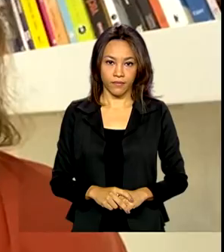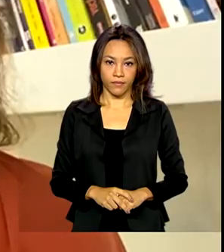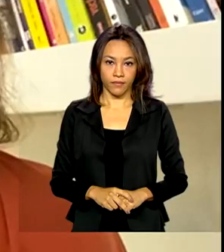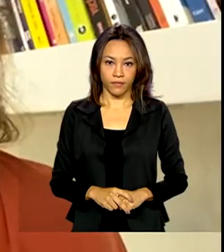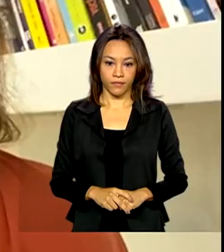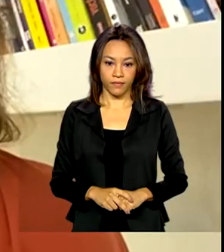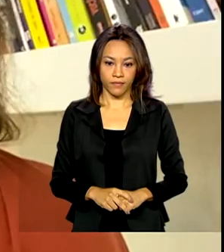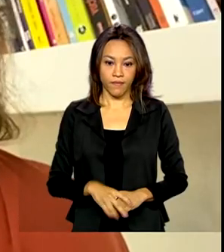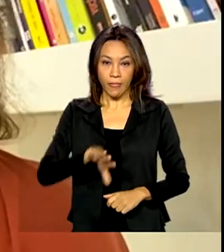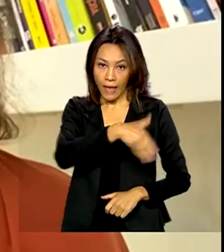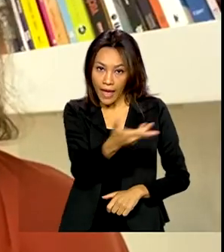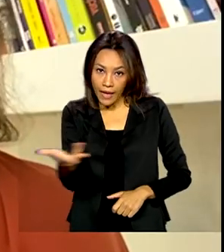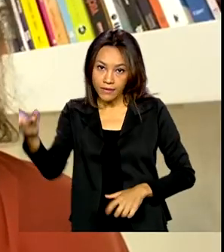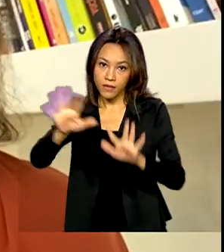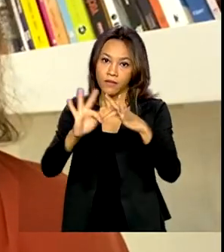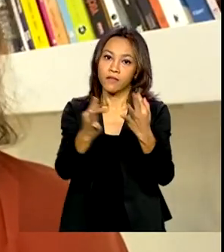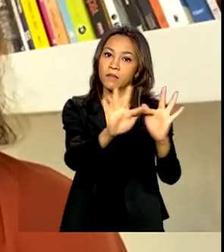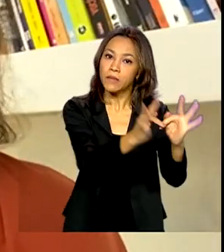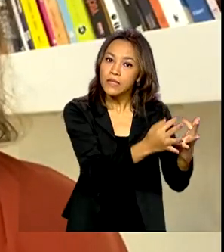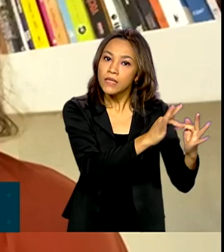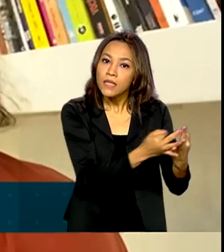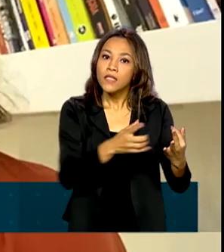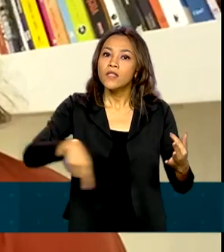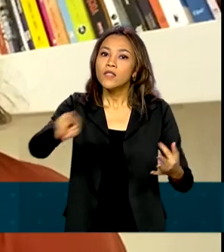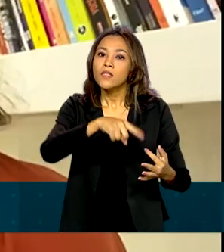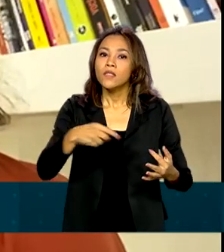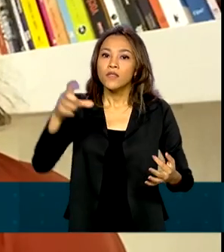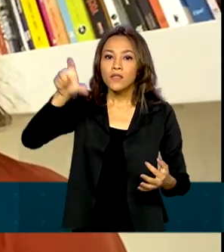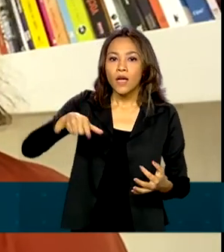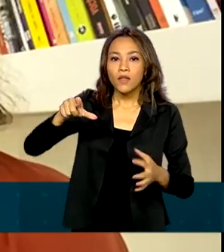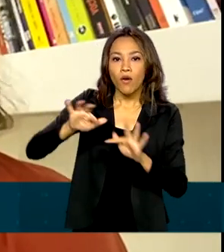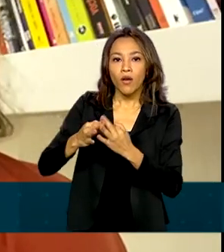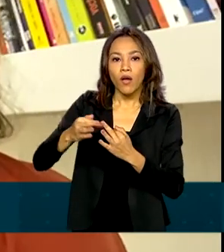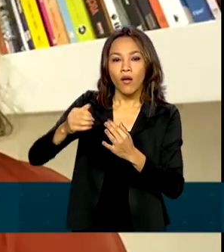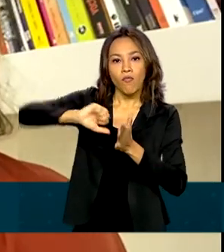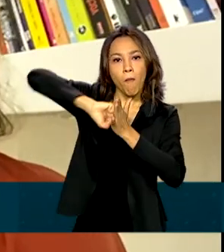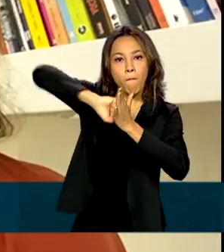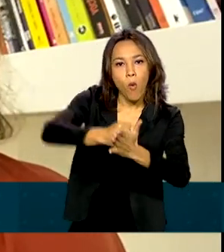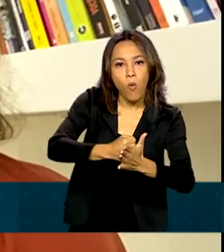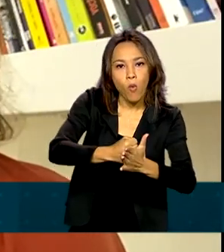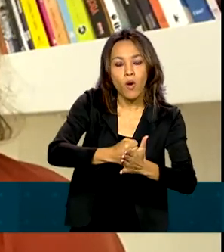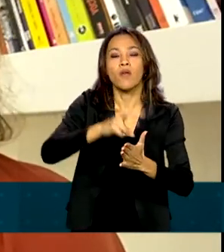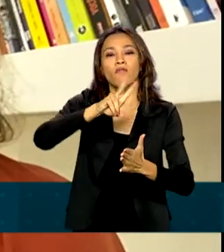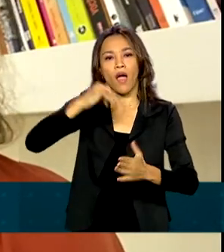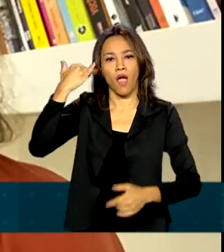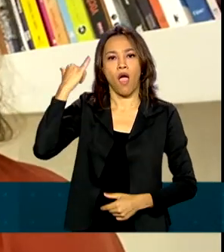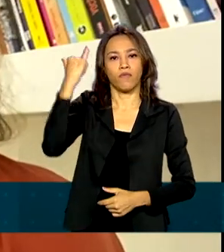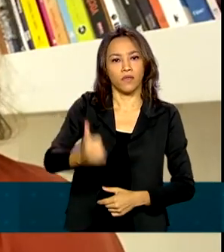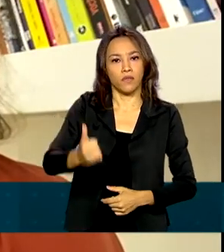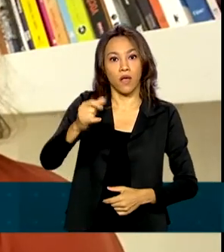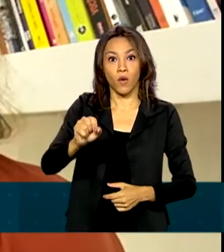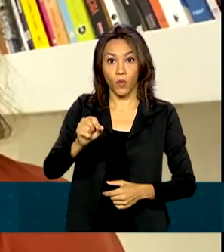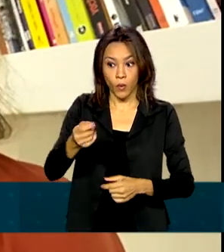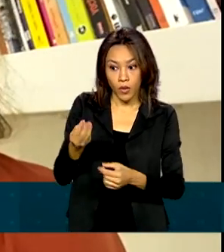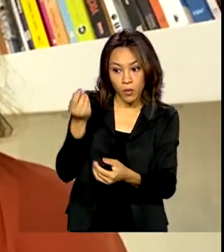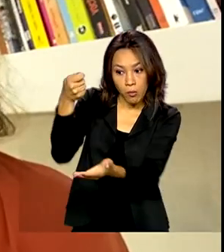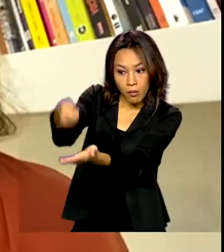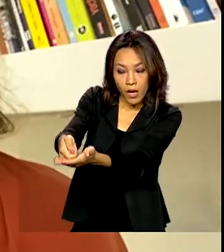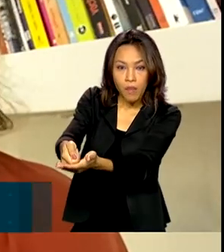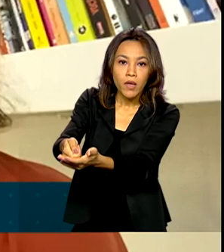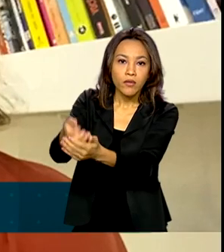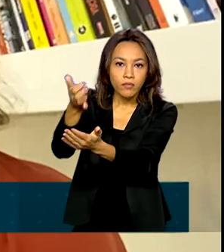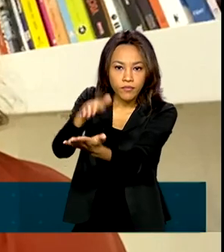Essas famílias tiveram seus benefícios bloqueados e cancelados e serão avisados por meio de mensagem no extrato de pagamento.